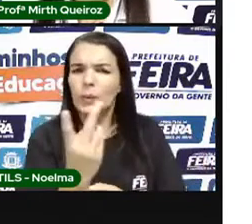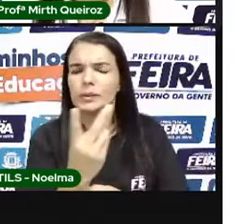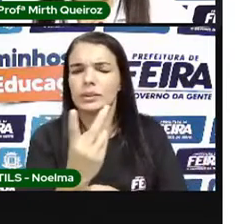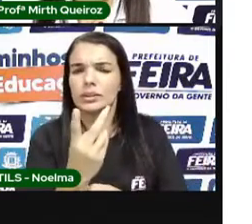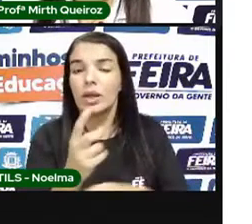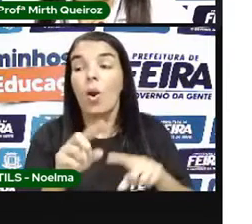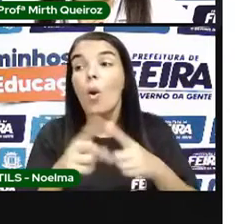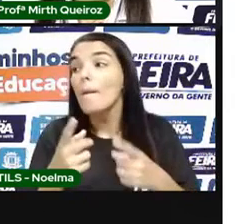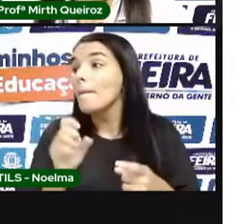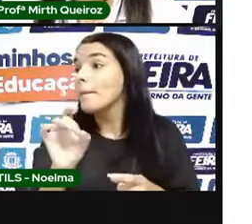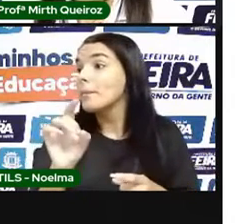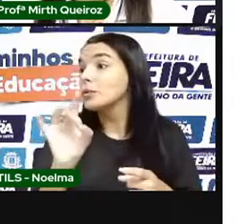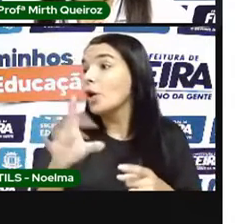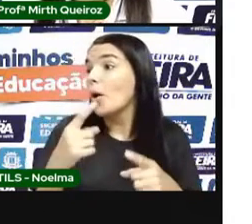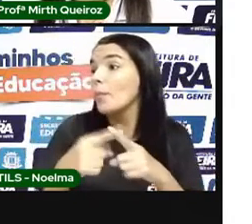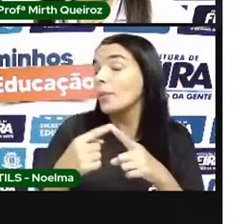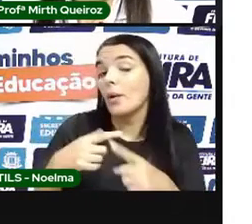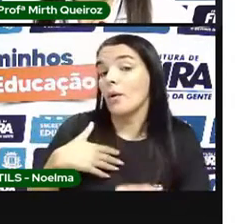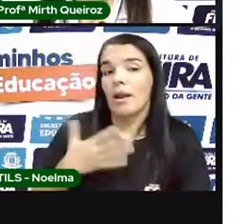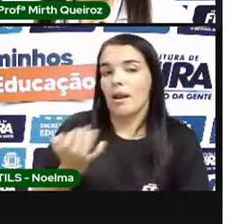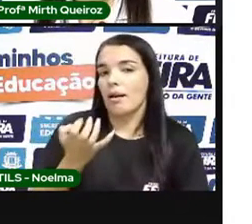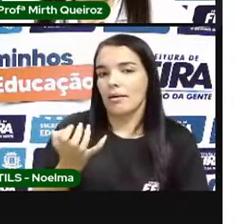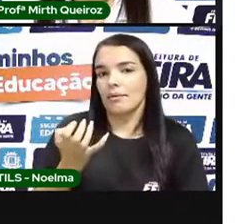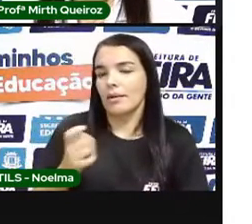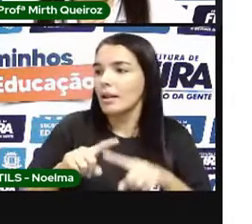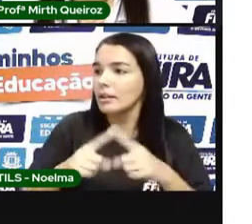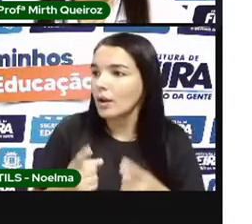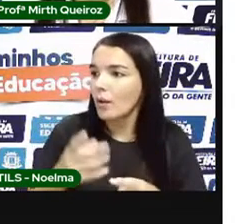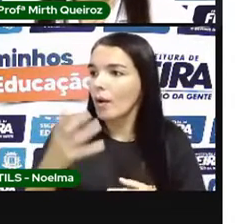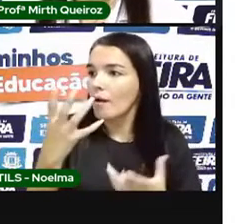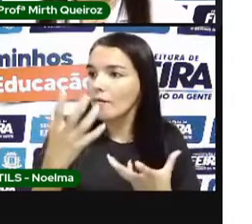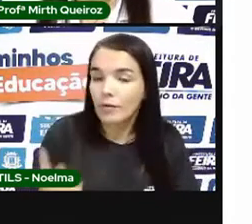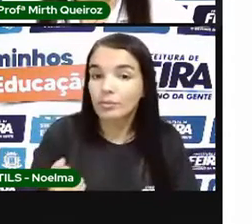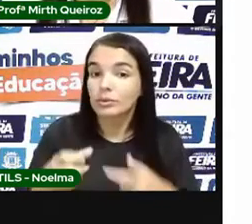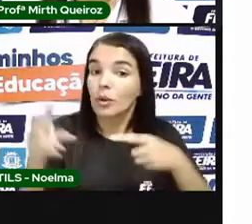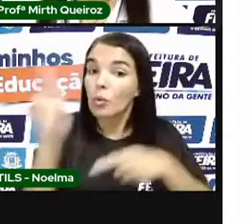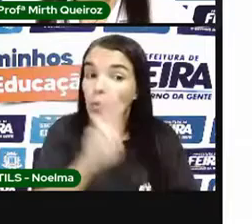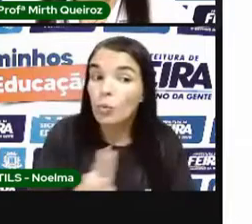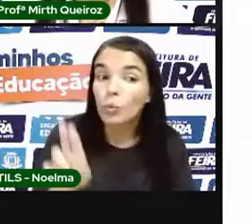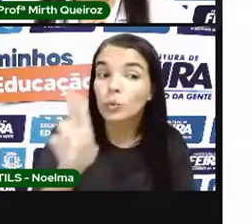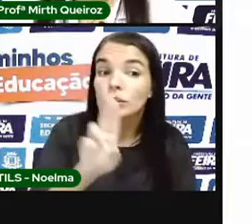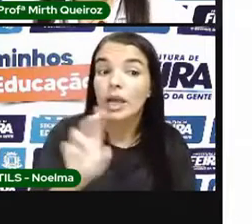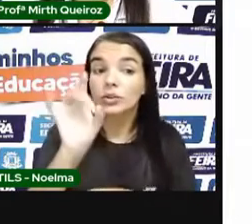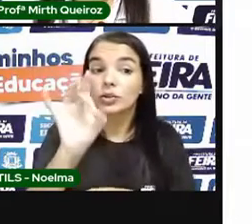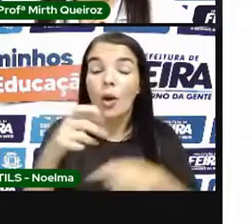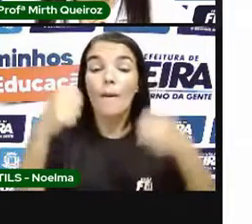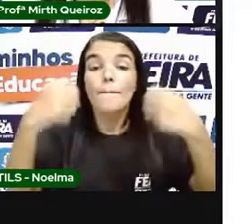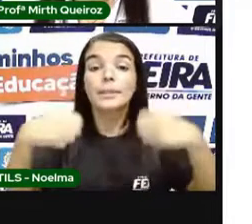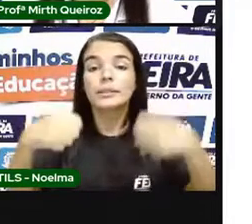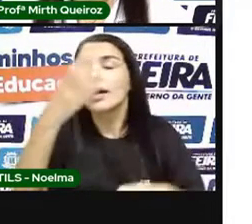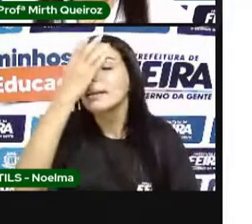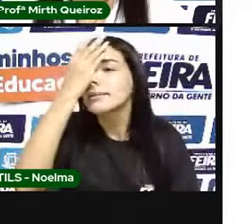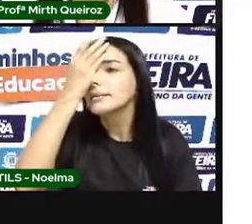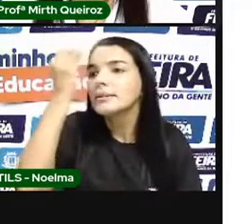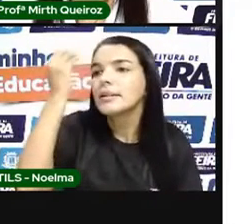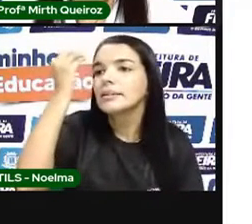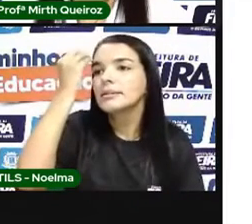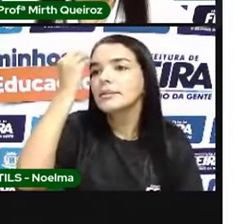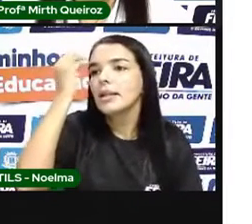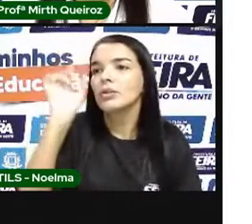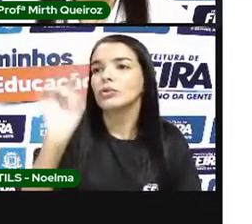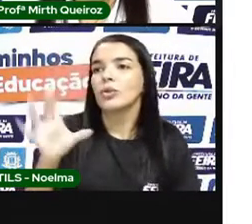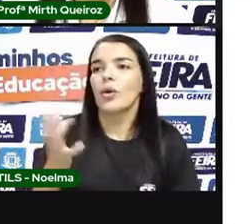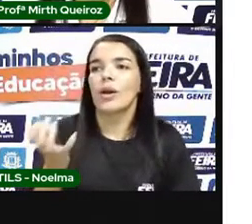Ou é porque Eu quero Dois Então vamos Utilizar Mais o precisar E esquecer Mais do